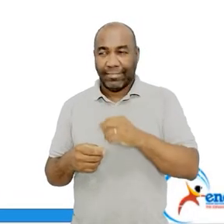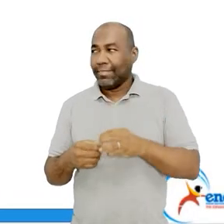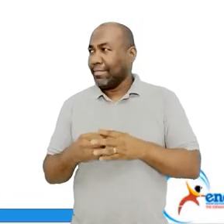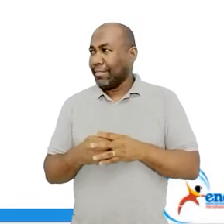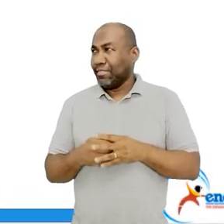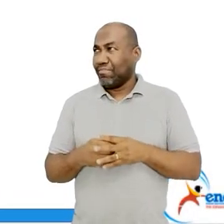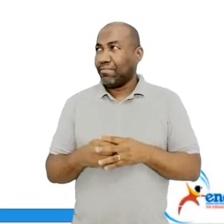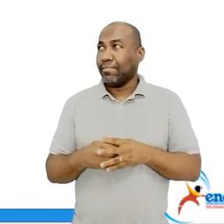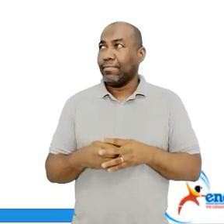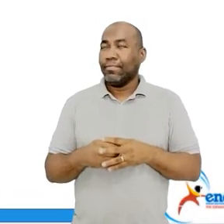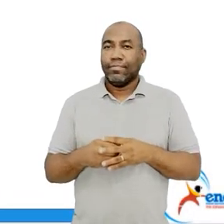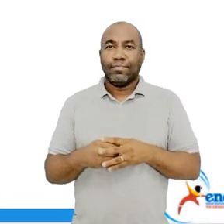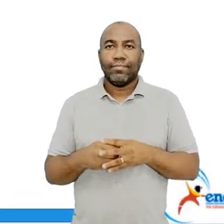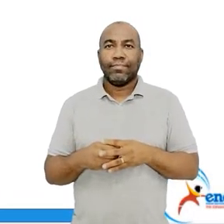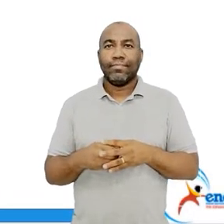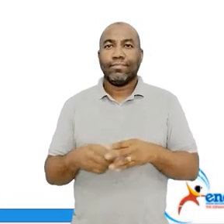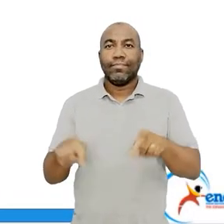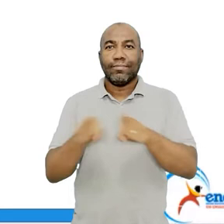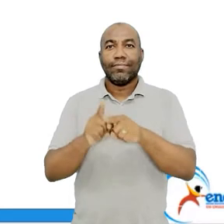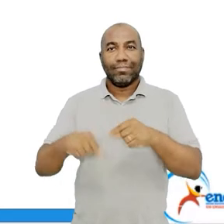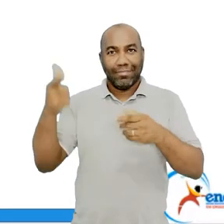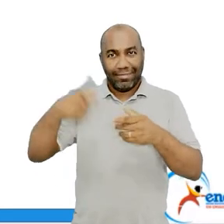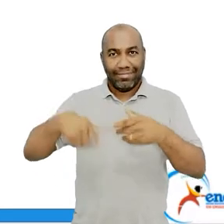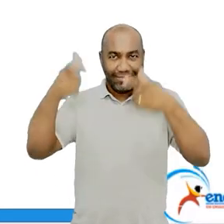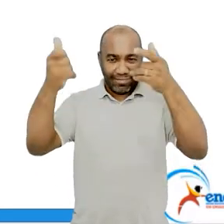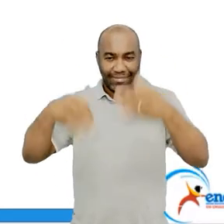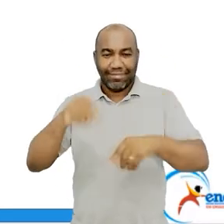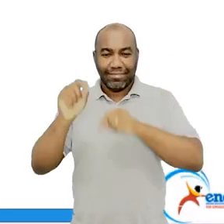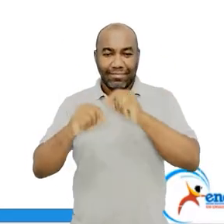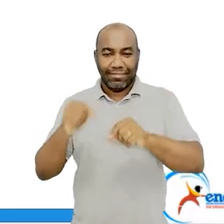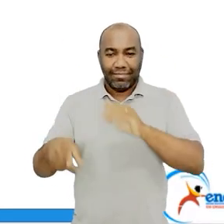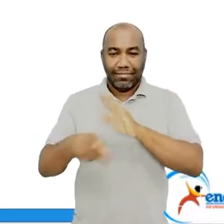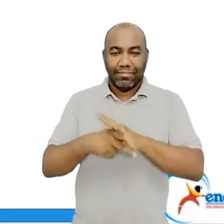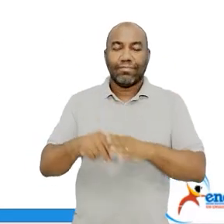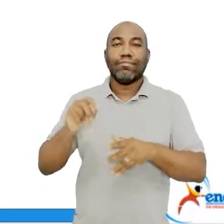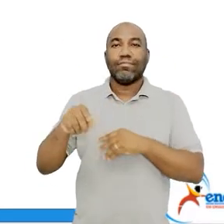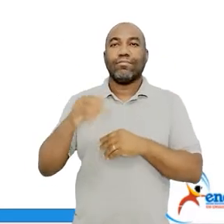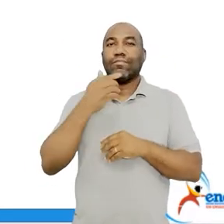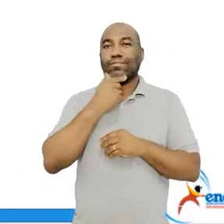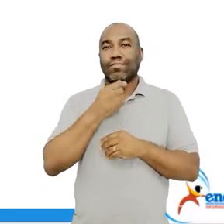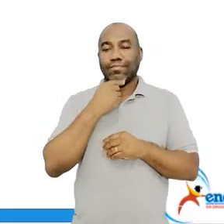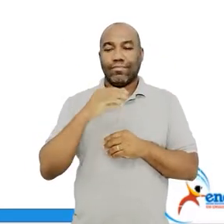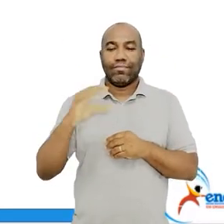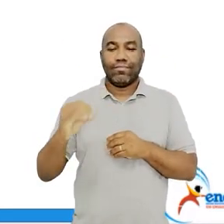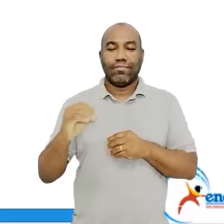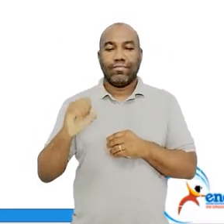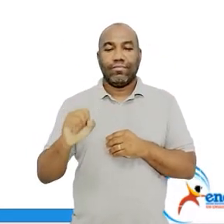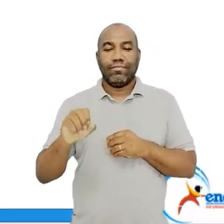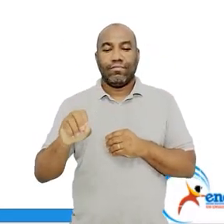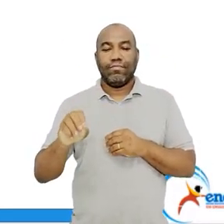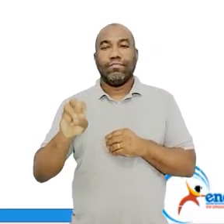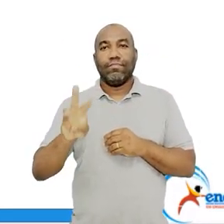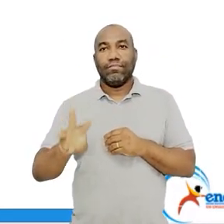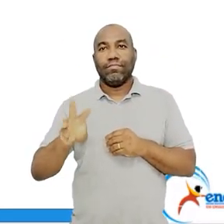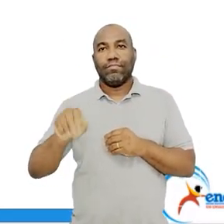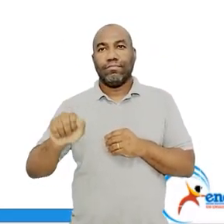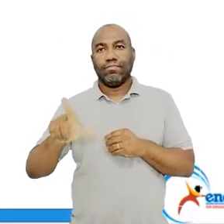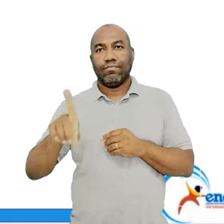nosso maravilhoso, que você vai conhecer um pouquinho mais dele hoje, Oswaldo de Andrade. E aqui é uma